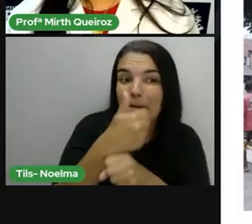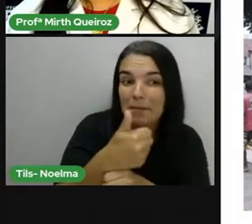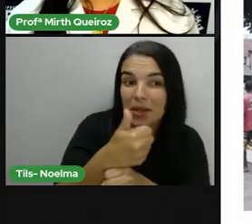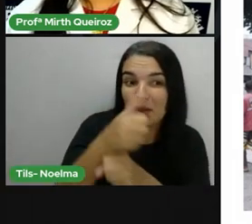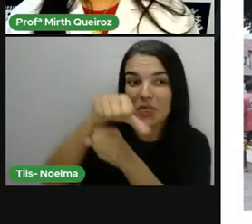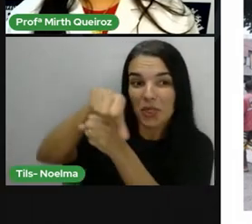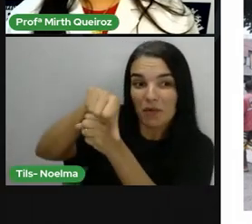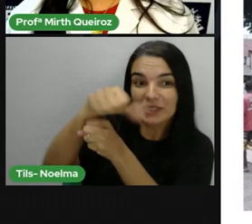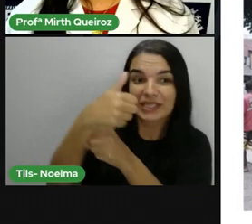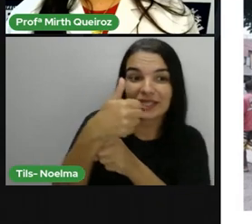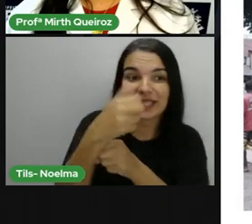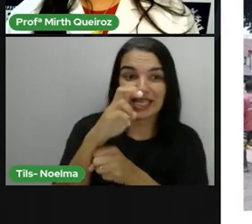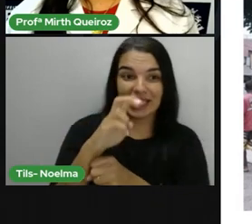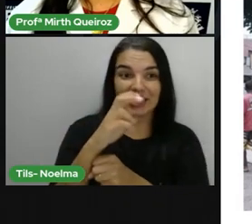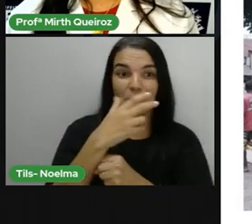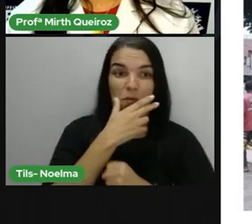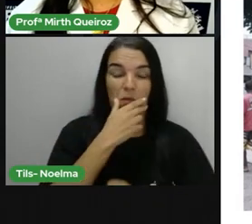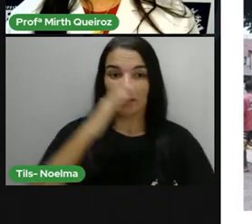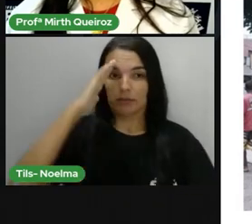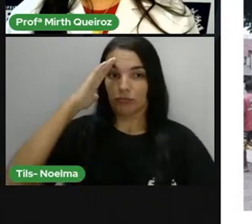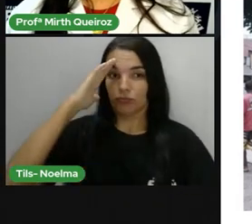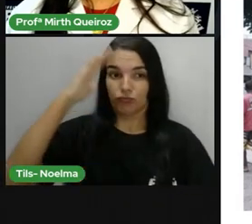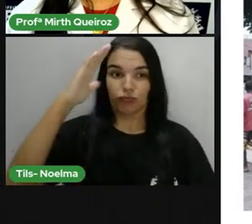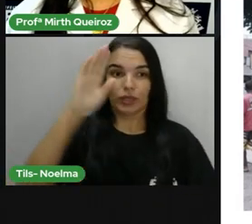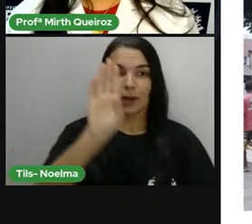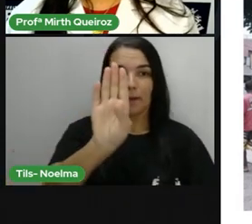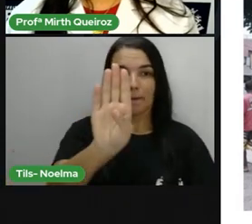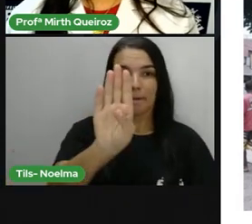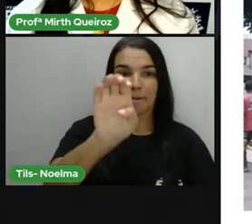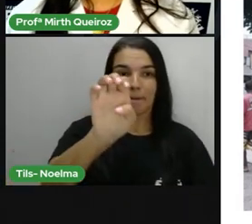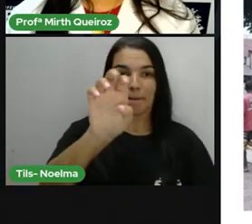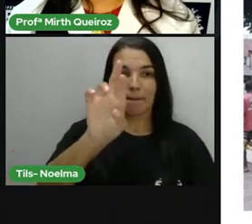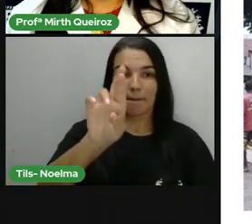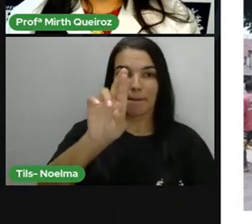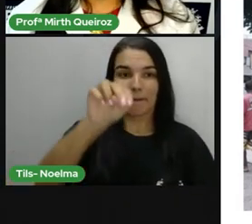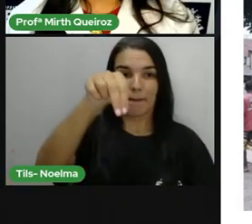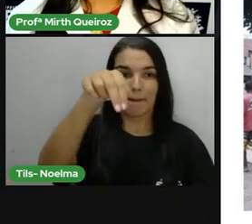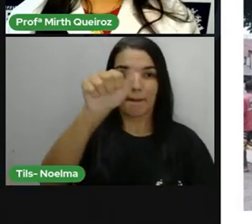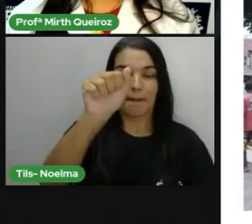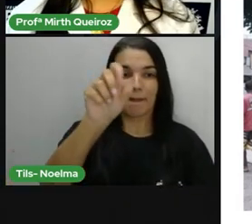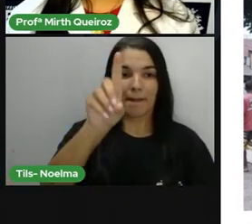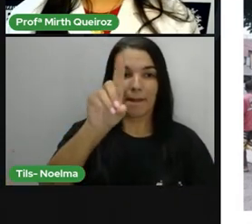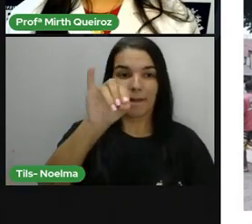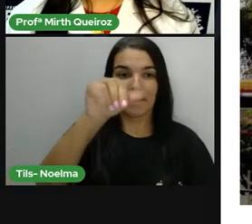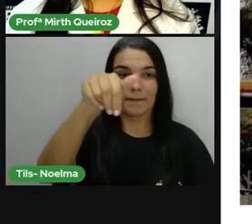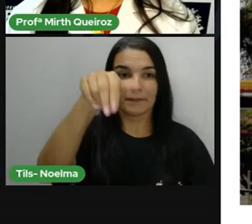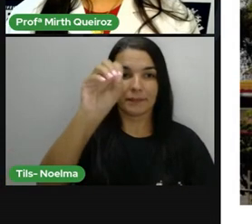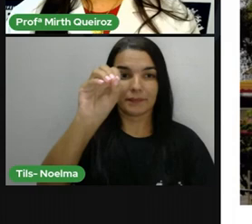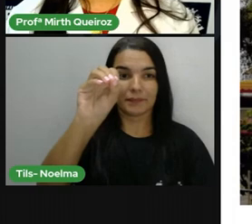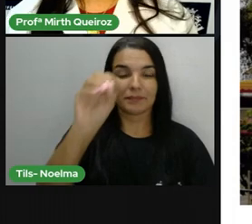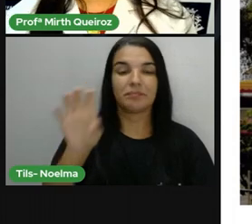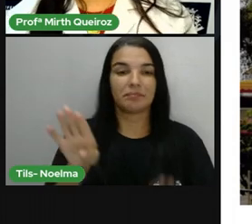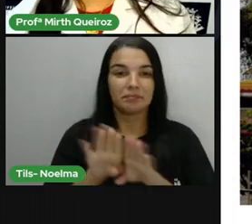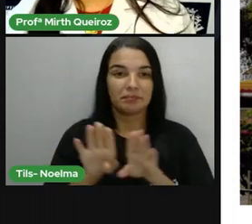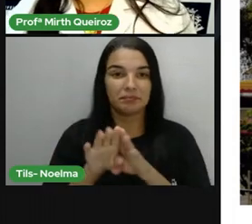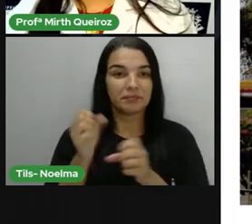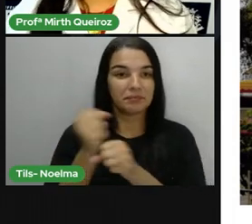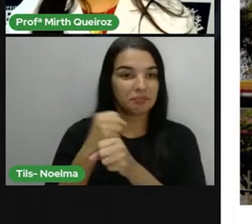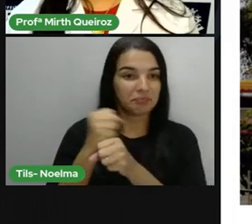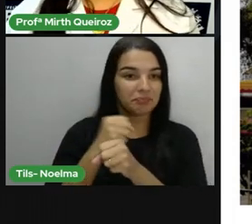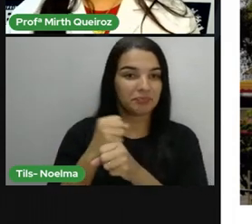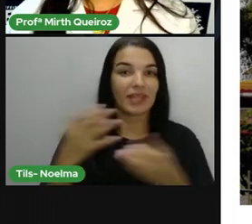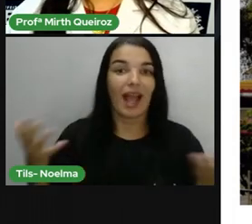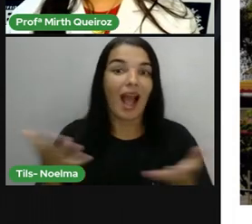intendente Coronel Bernardino Bahia, também bem antigo, né? Tem aí mais de um